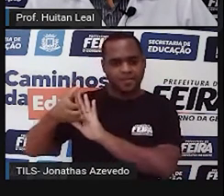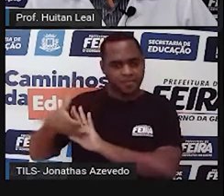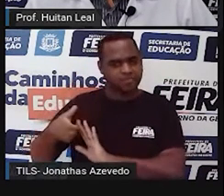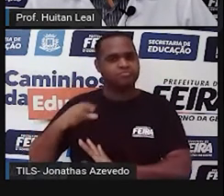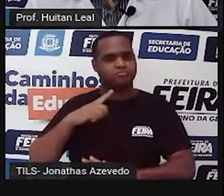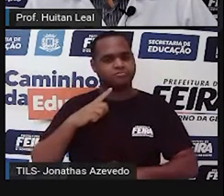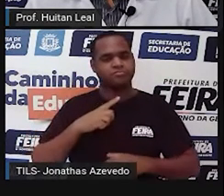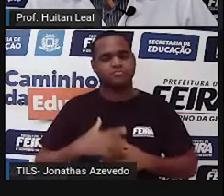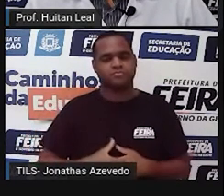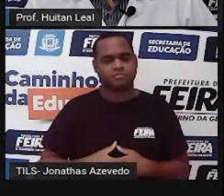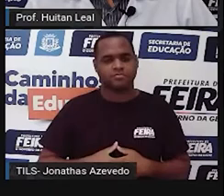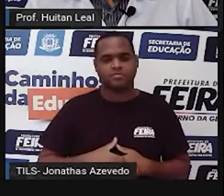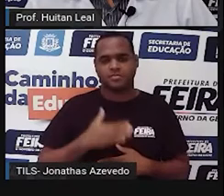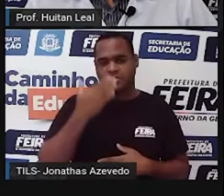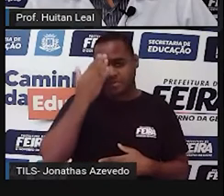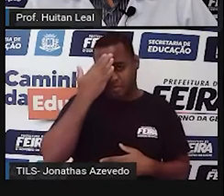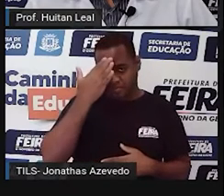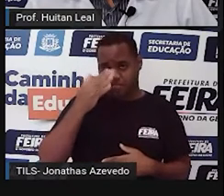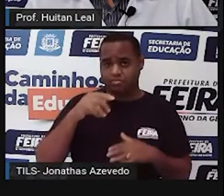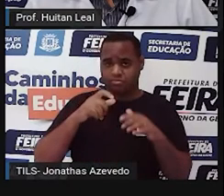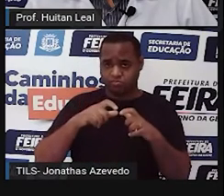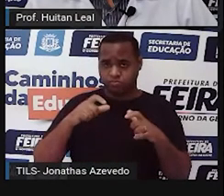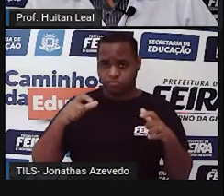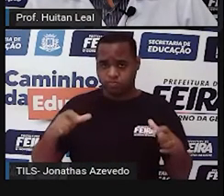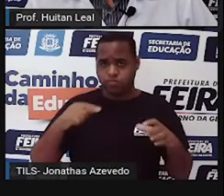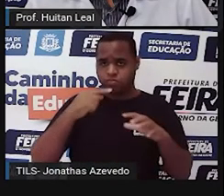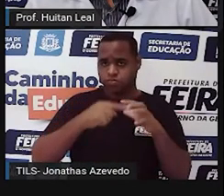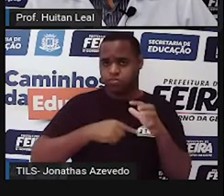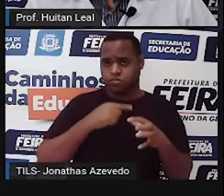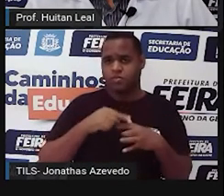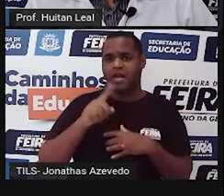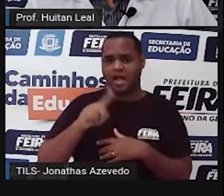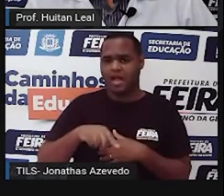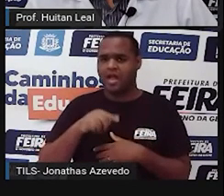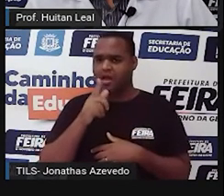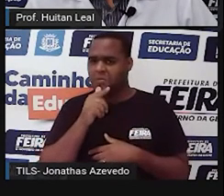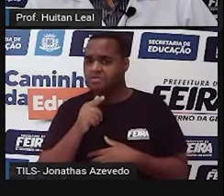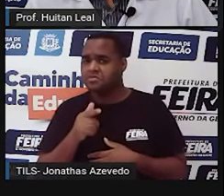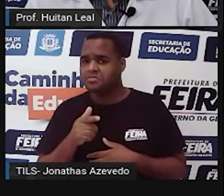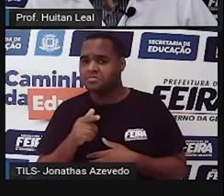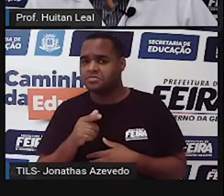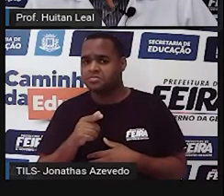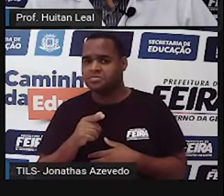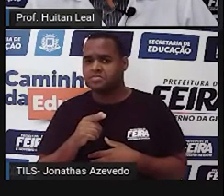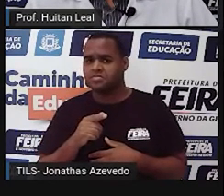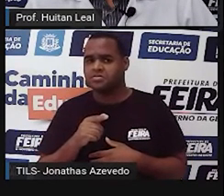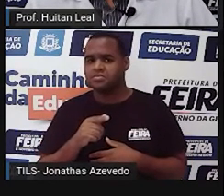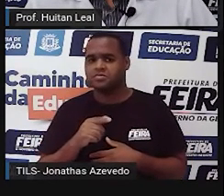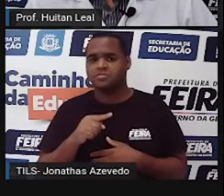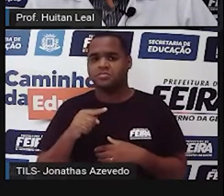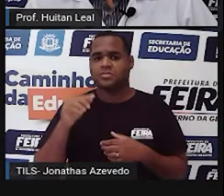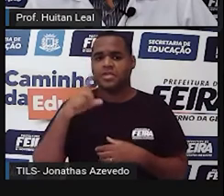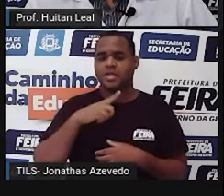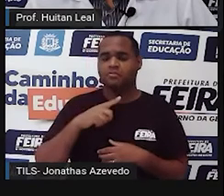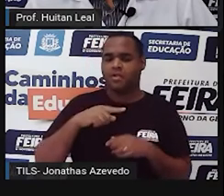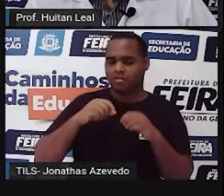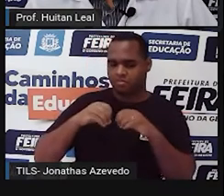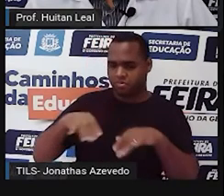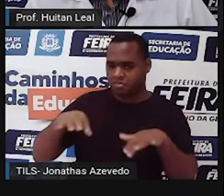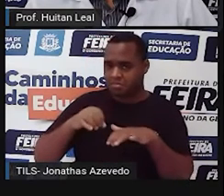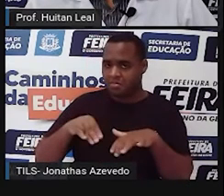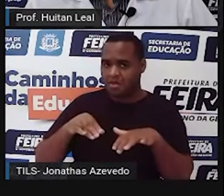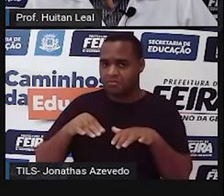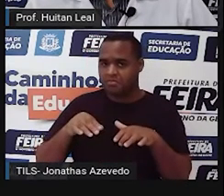Sabiam que a maior parte do planeta é composta de água? Então, tem um vazamento em algum